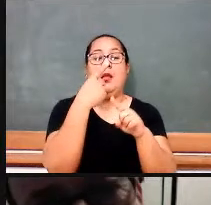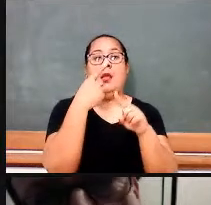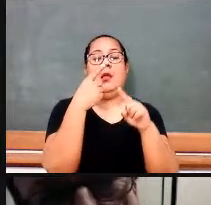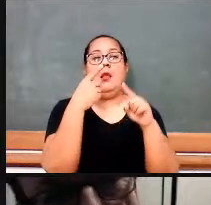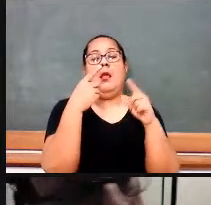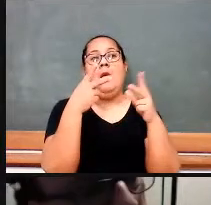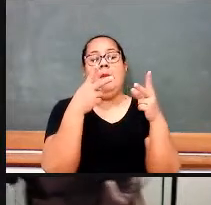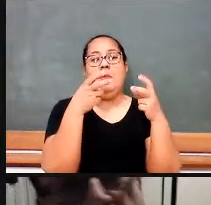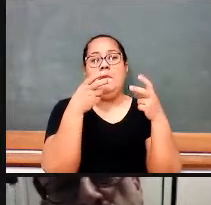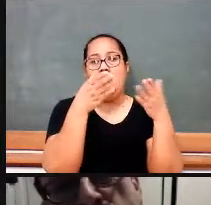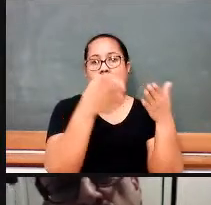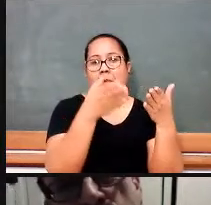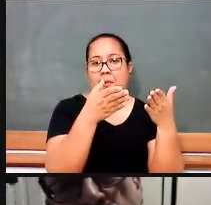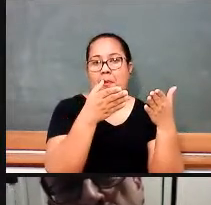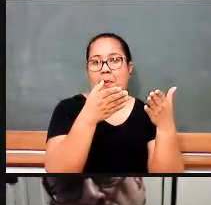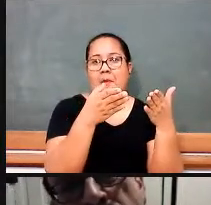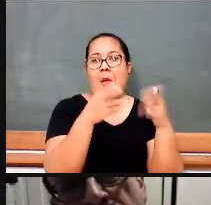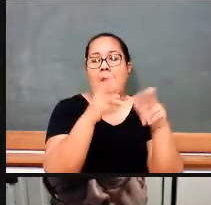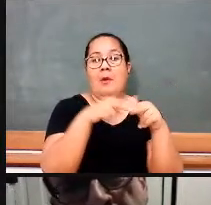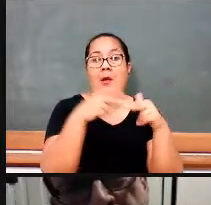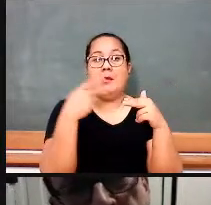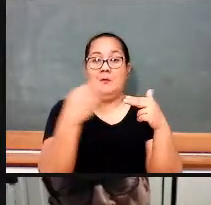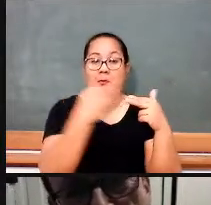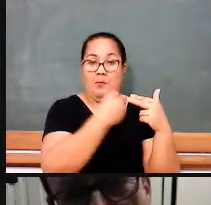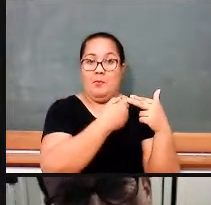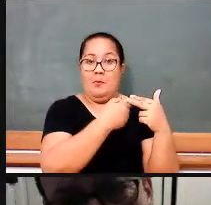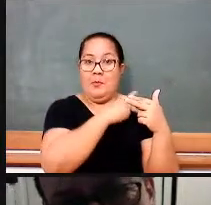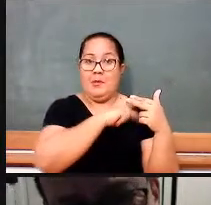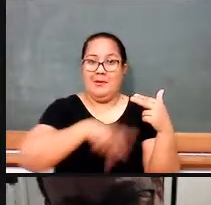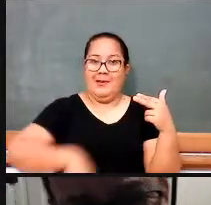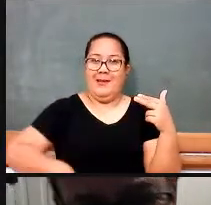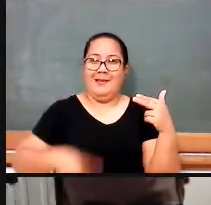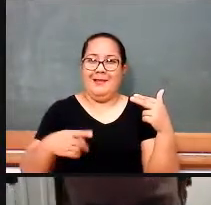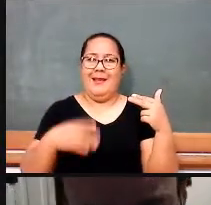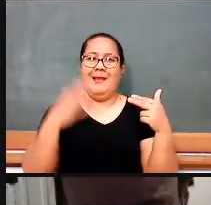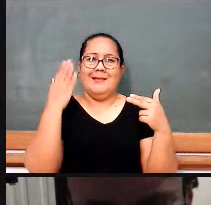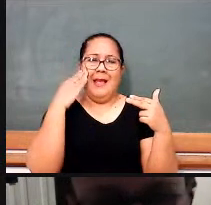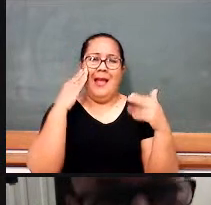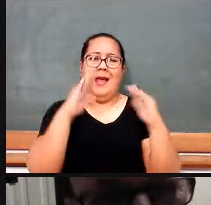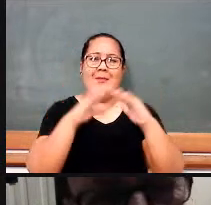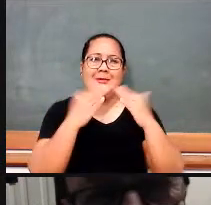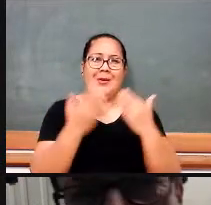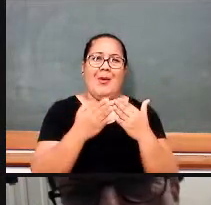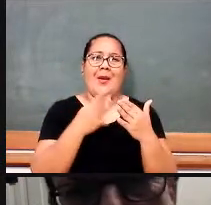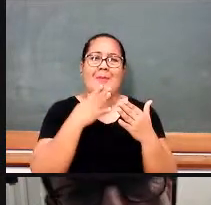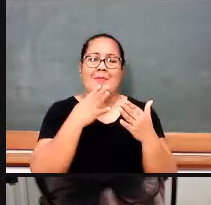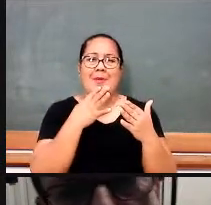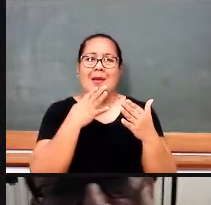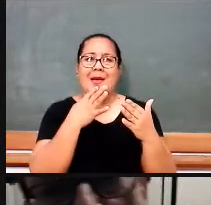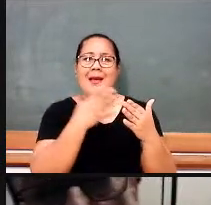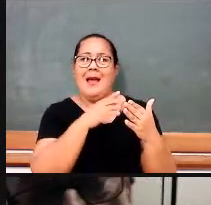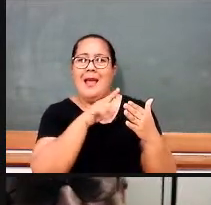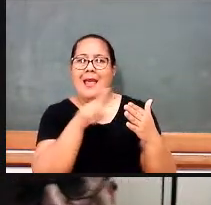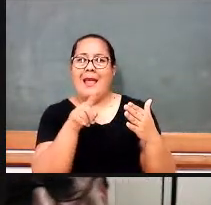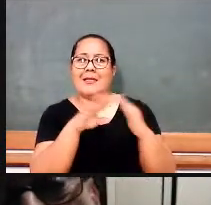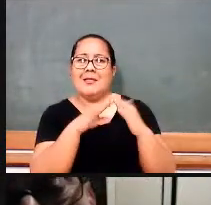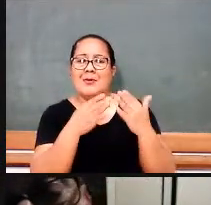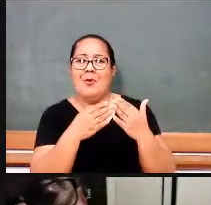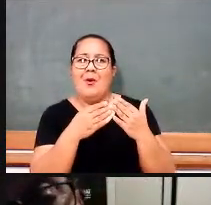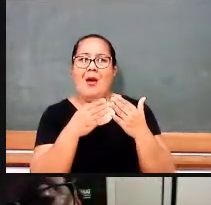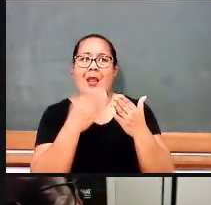filha do Fernando Henrique Cardoso, que tinha relação com uma escola particular aqui em São Paulo, Escola da Vila,